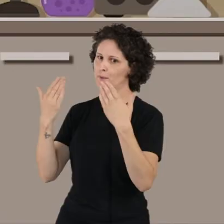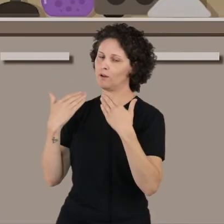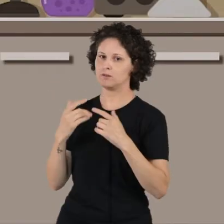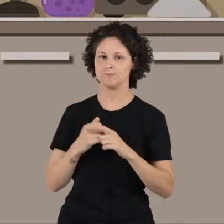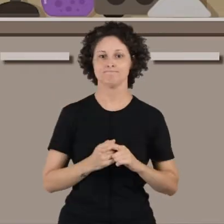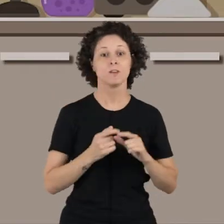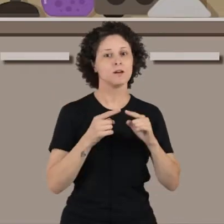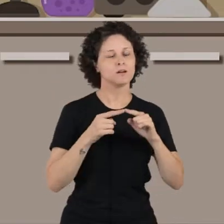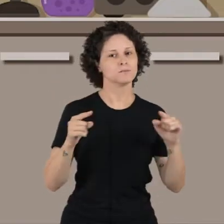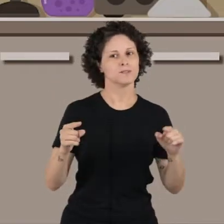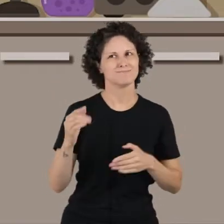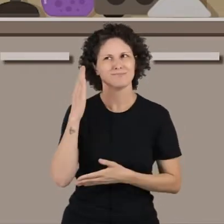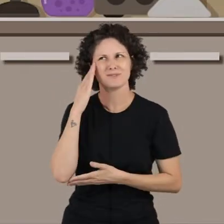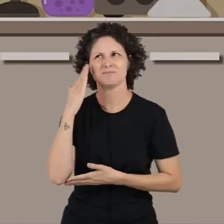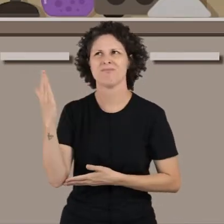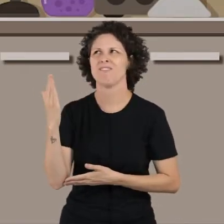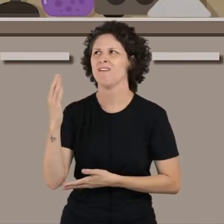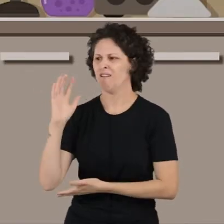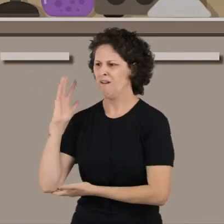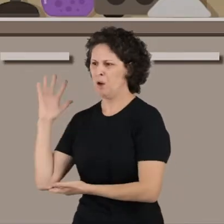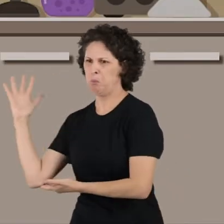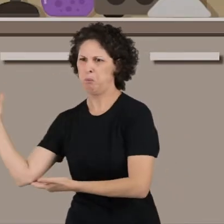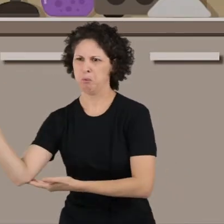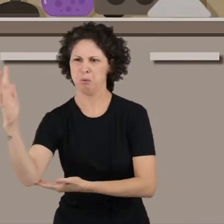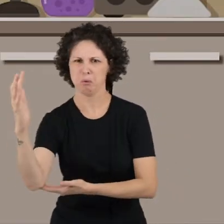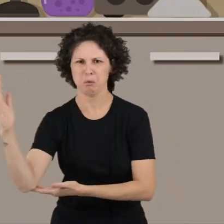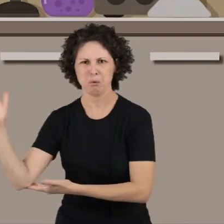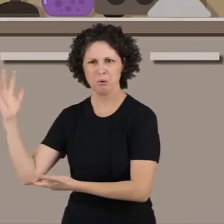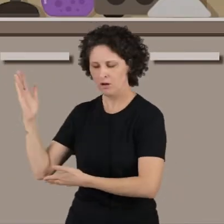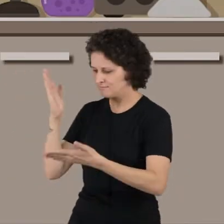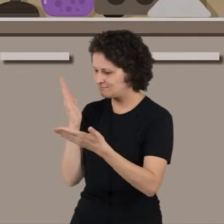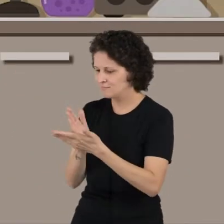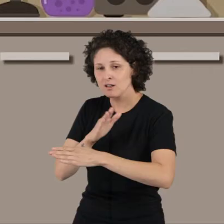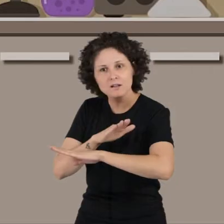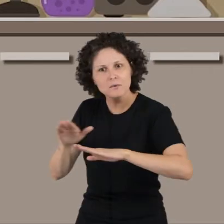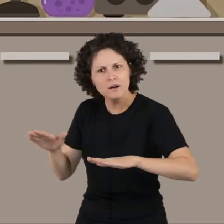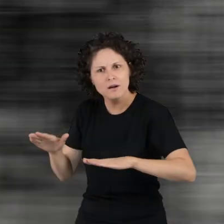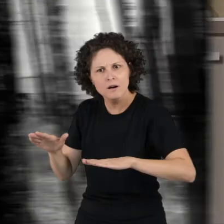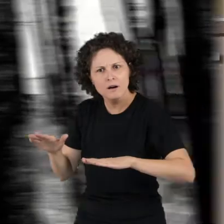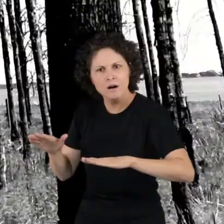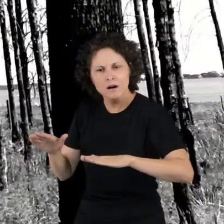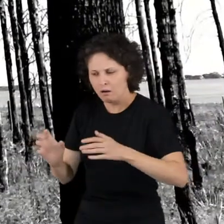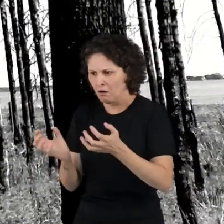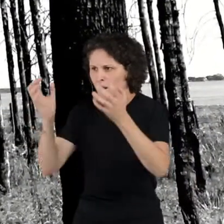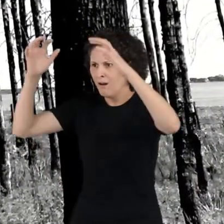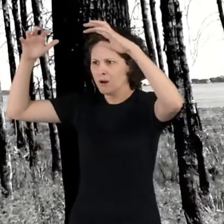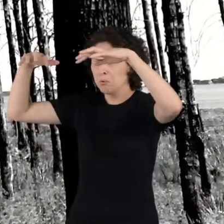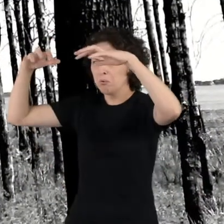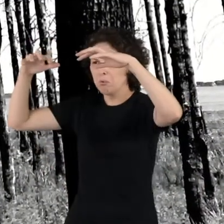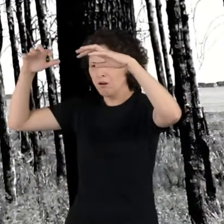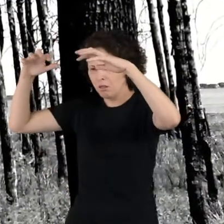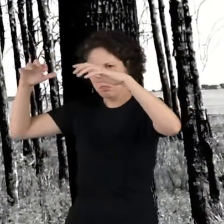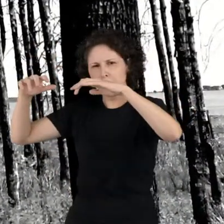Floresta Amazônica deixasse de existir? Se isso acontecesse, a temperatura aumentaria muito. As chuvas diluiriam e os